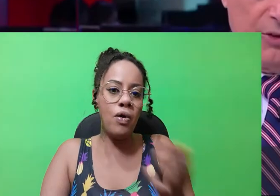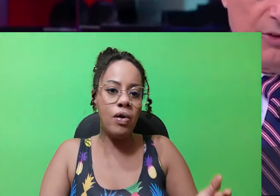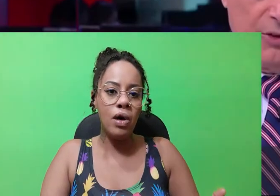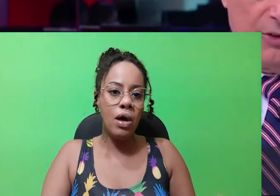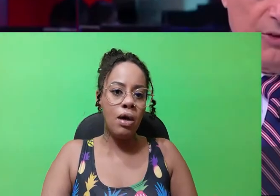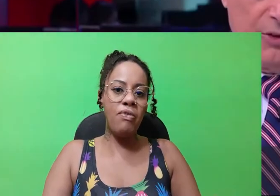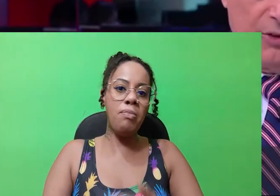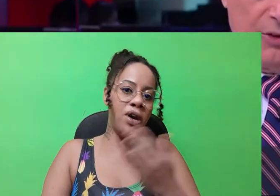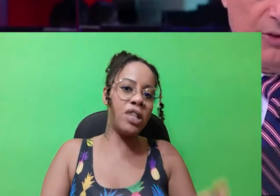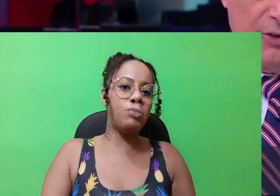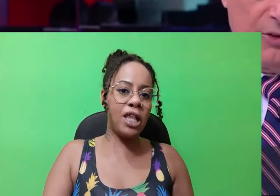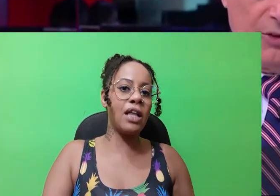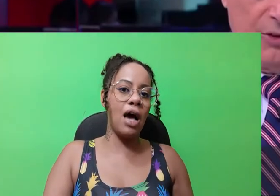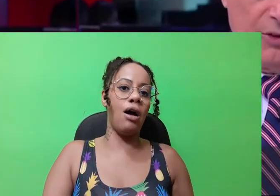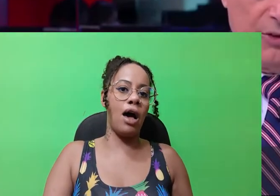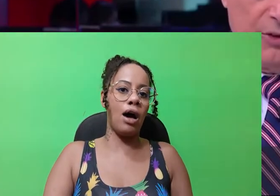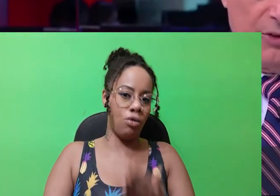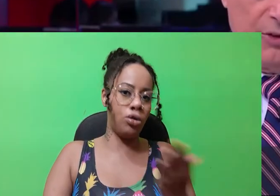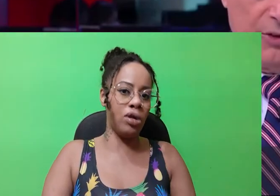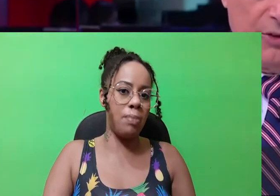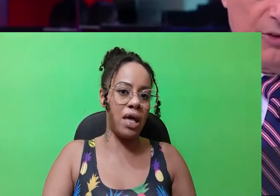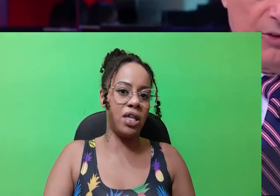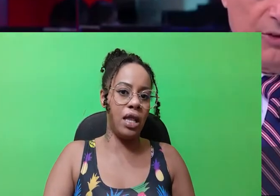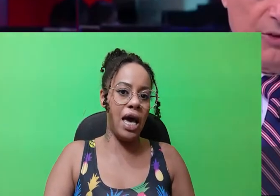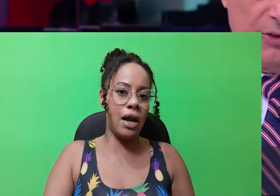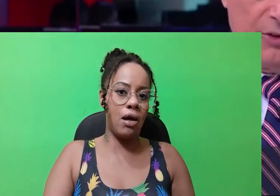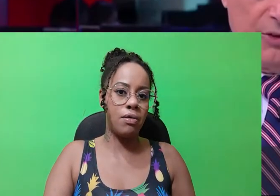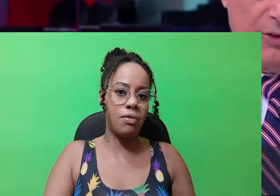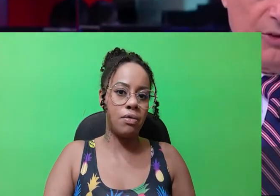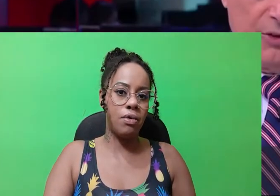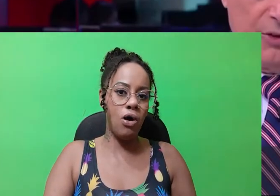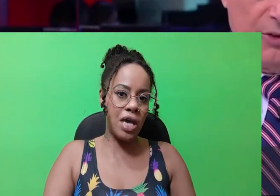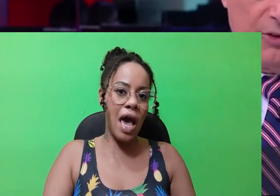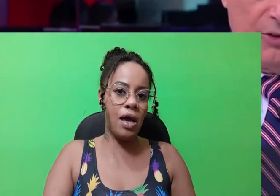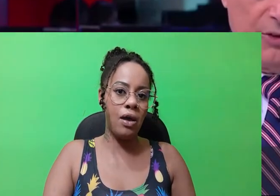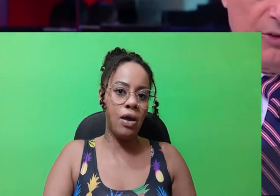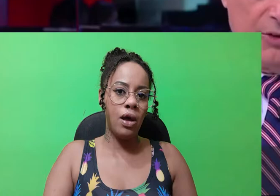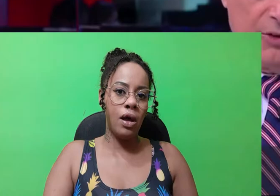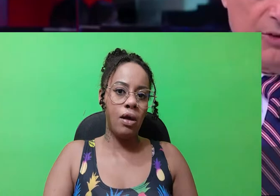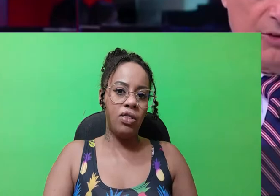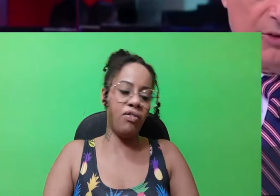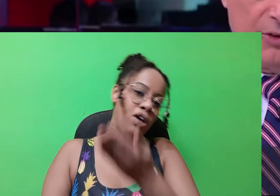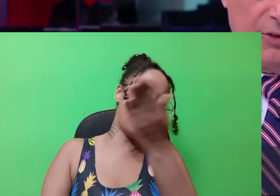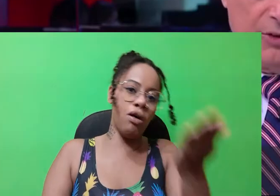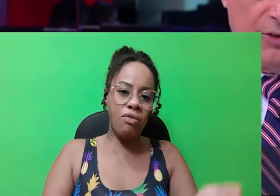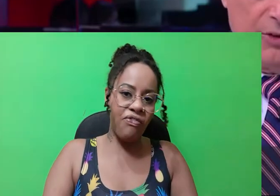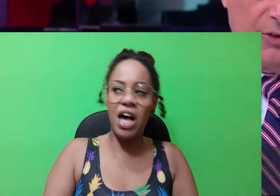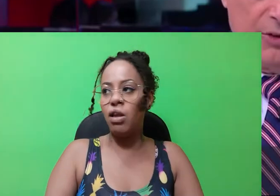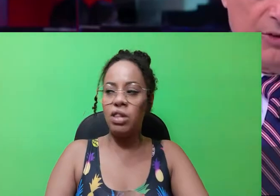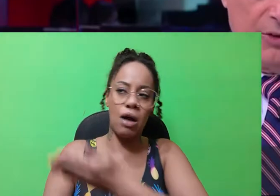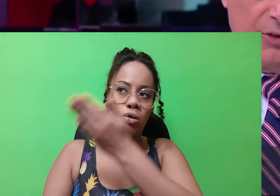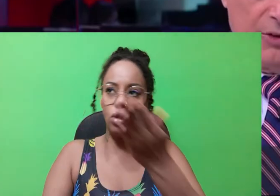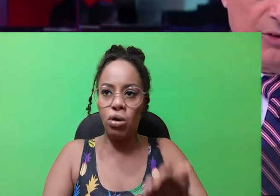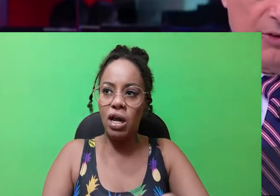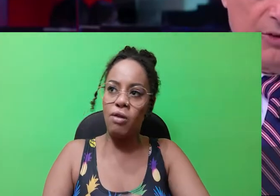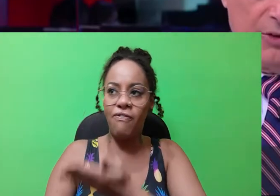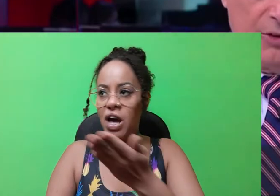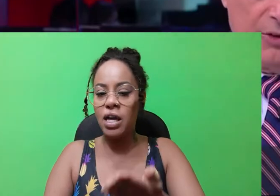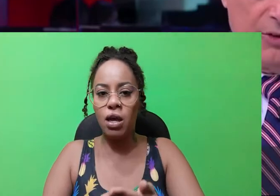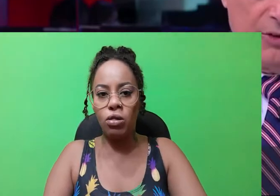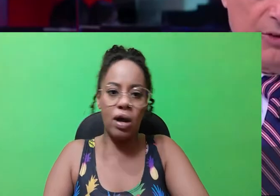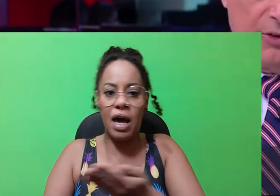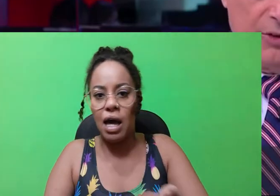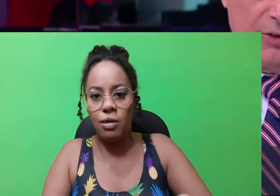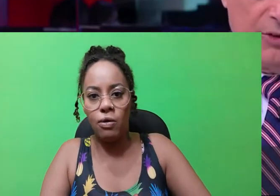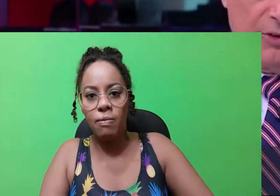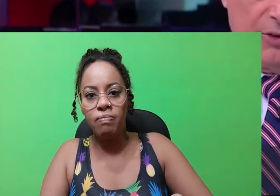Então, vamos respeitar a cultura brasileira, ok? Se eu falo da cultura do